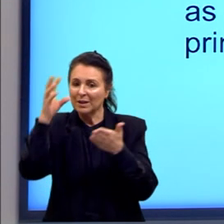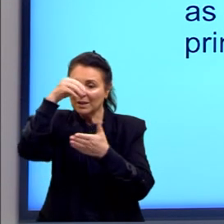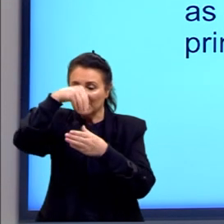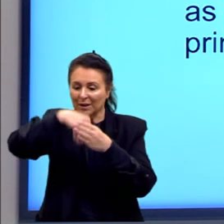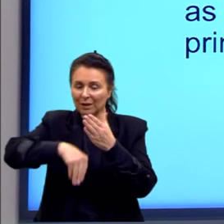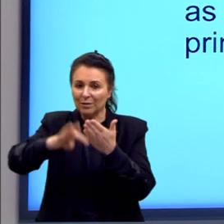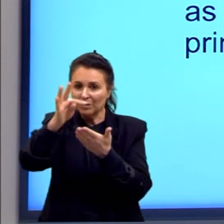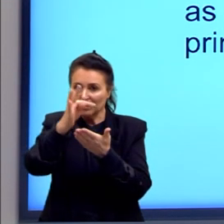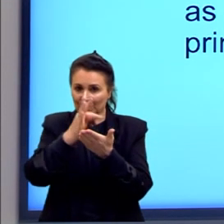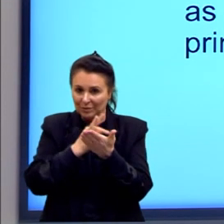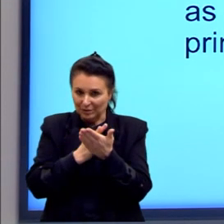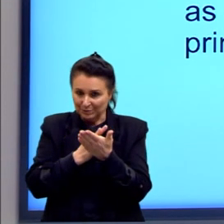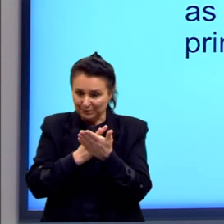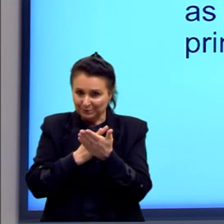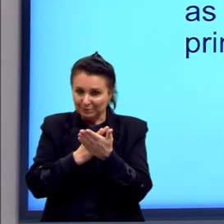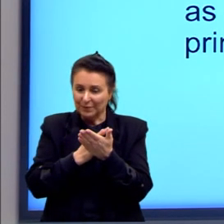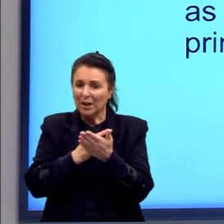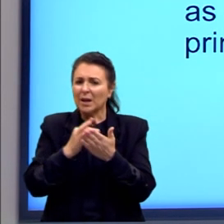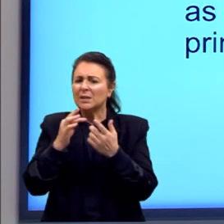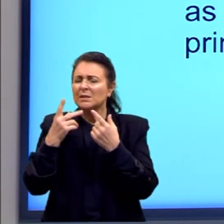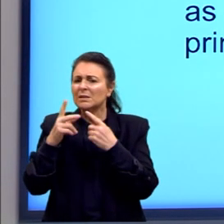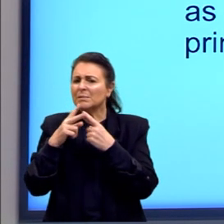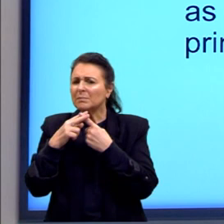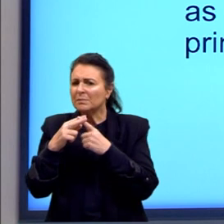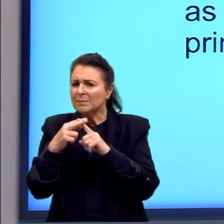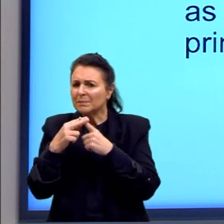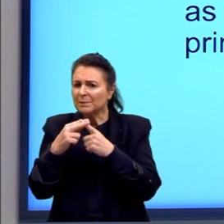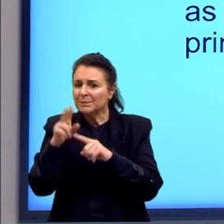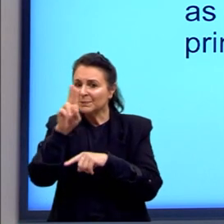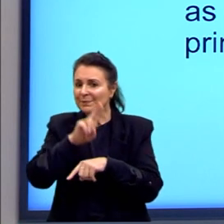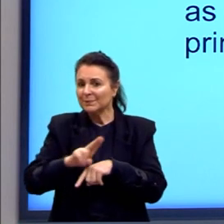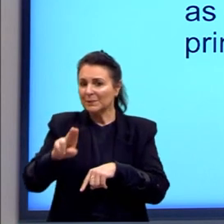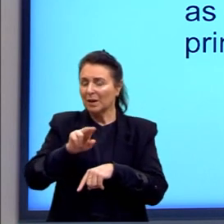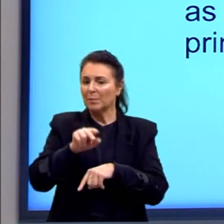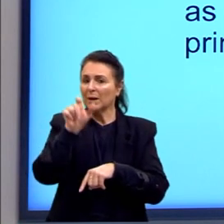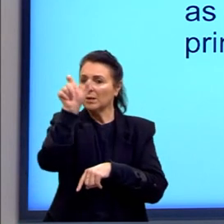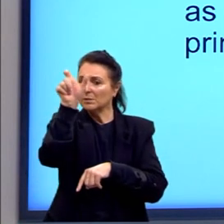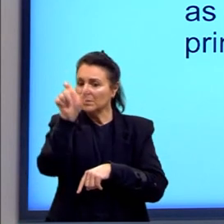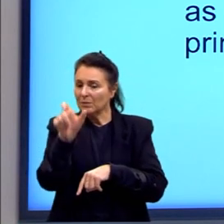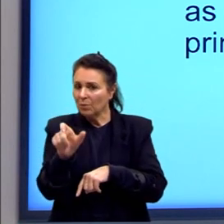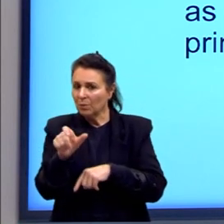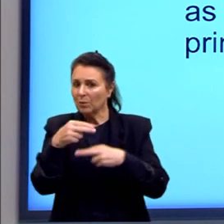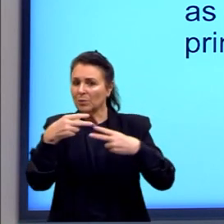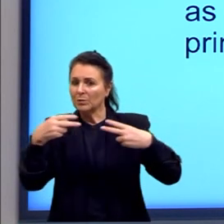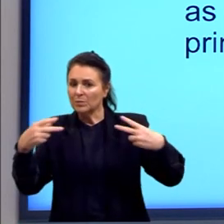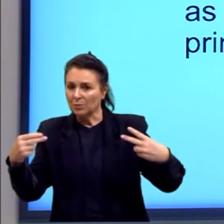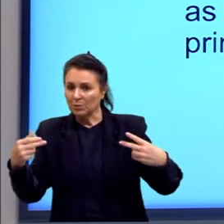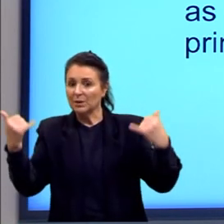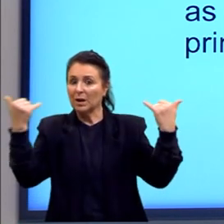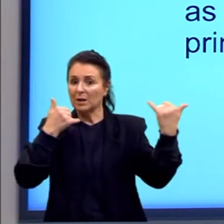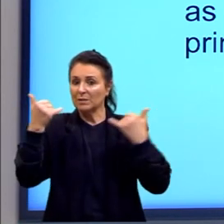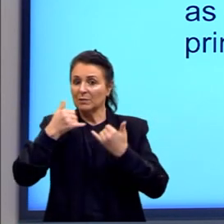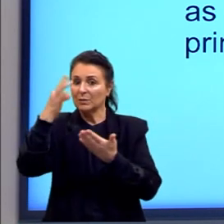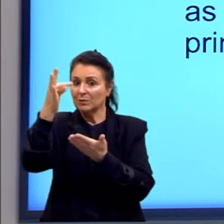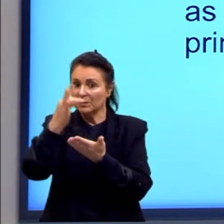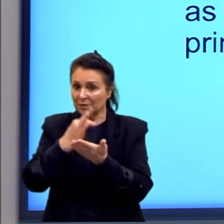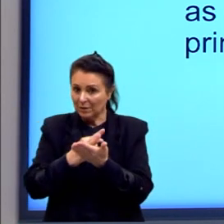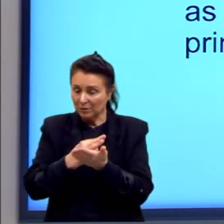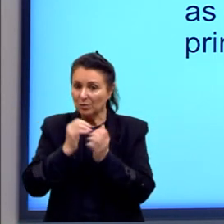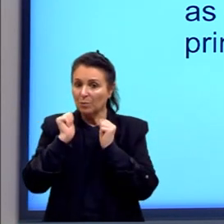Esses mecanismos são usados para que as partes e as informações do texto possam ser